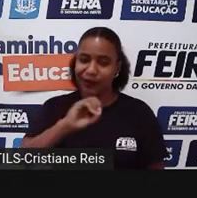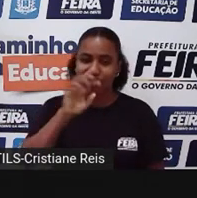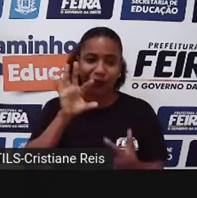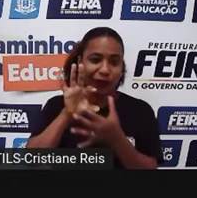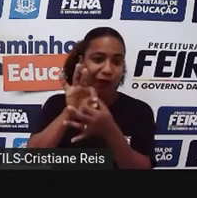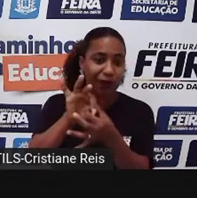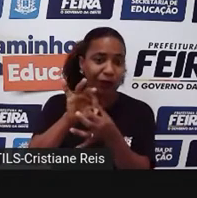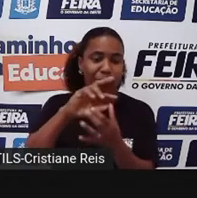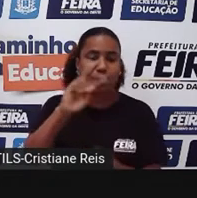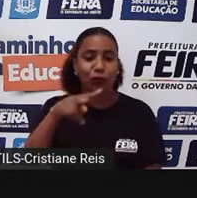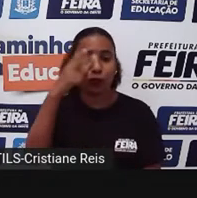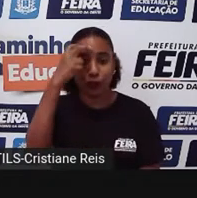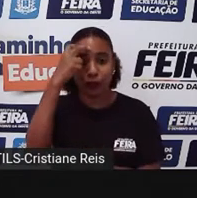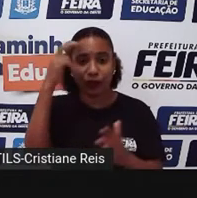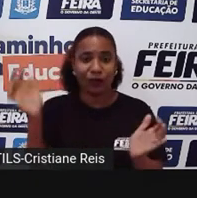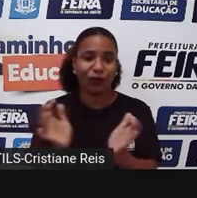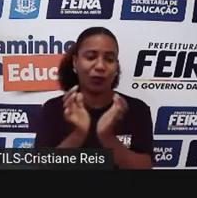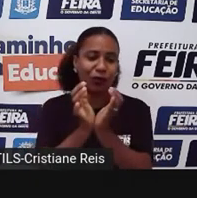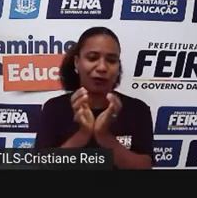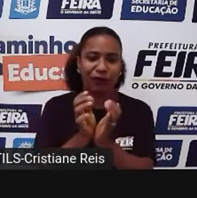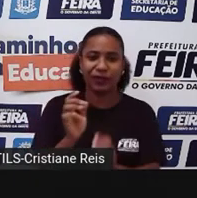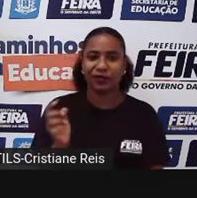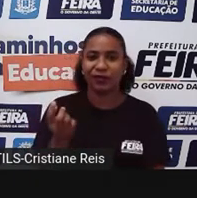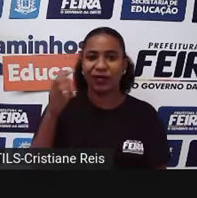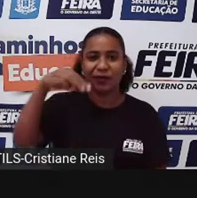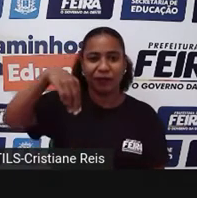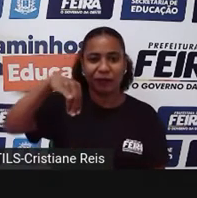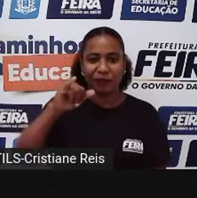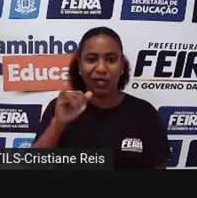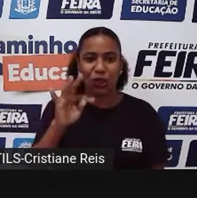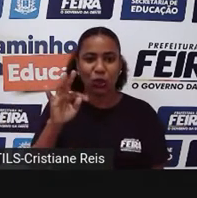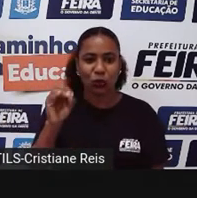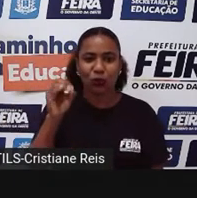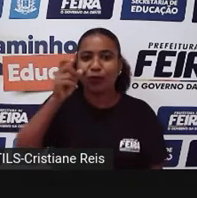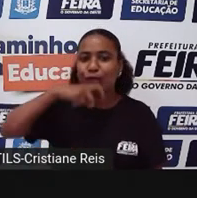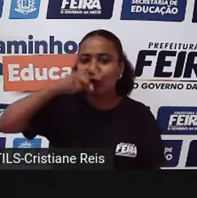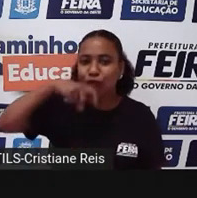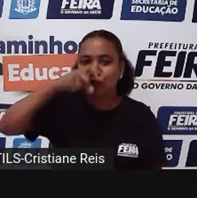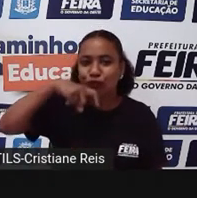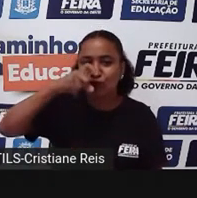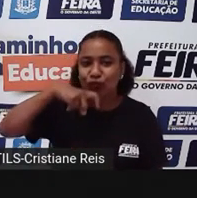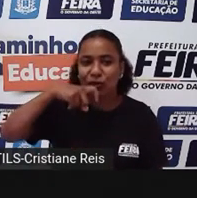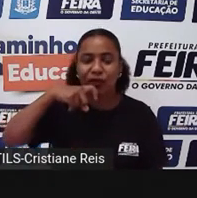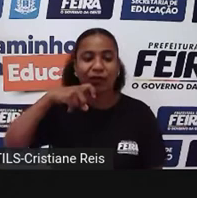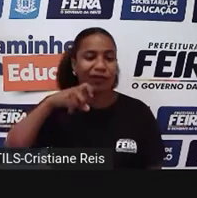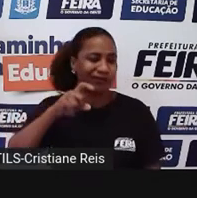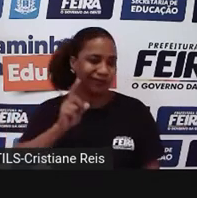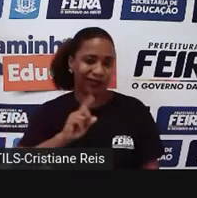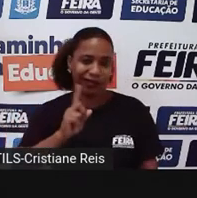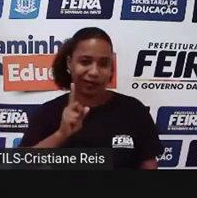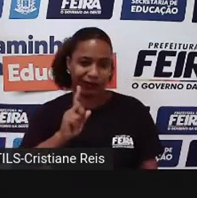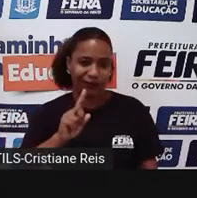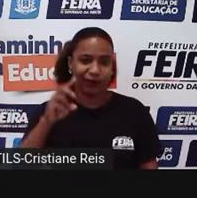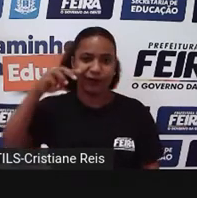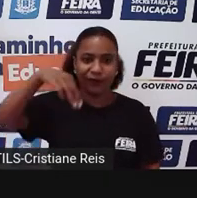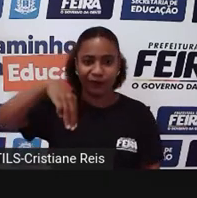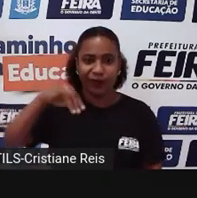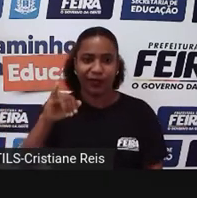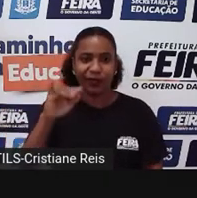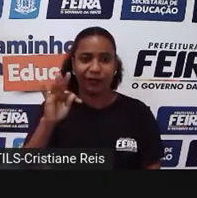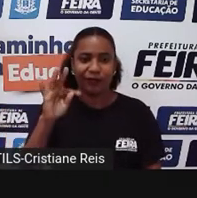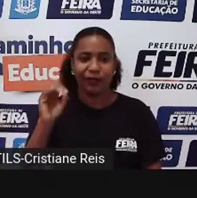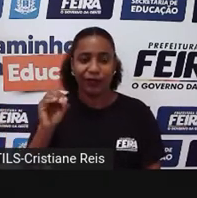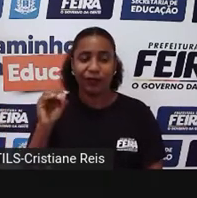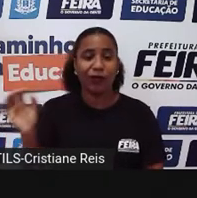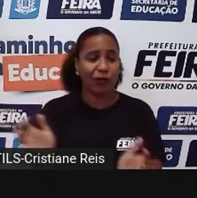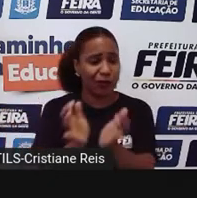sendo mentiroso. Apesar de a gente ver mito, mentira, não tem nada a ver, né? O mito são histórias que, para aqueles povos, é